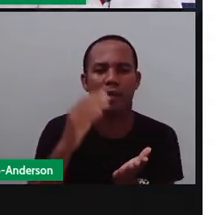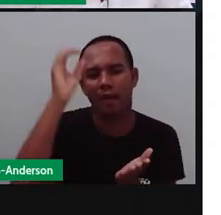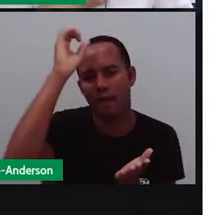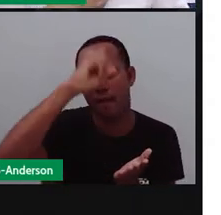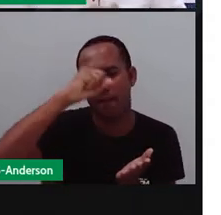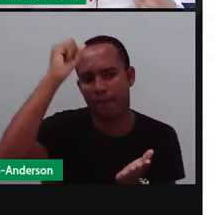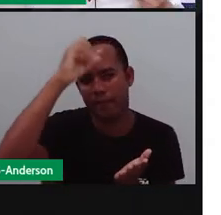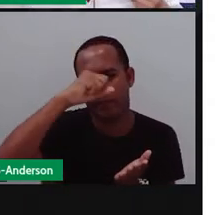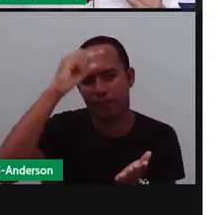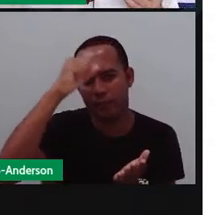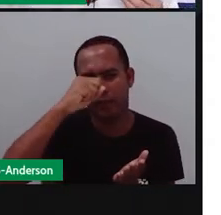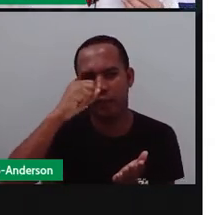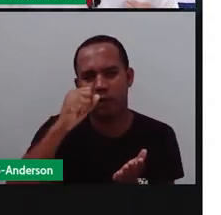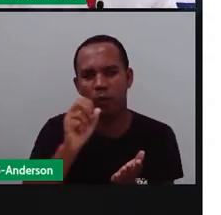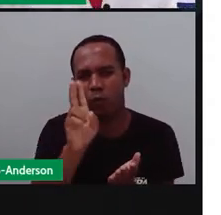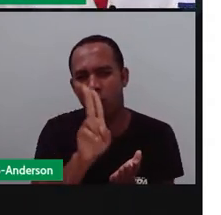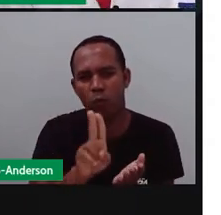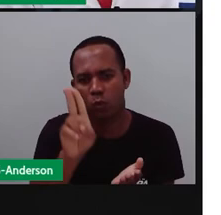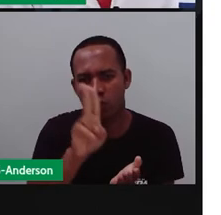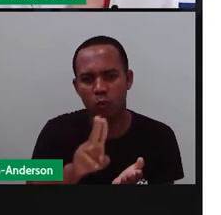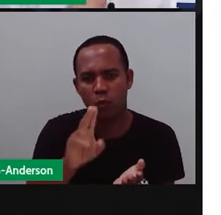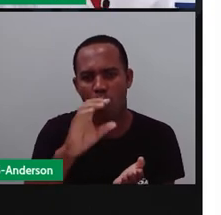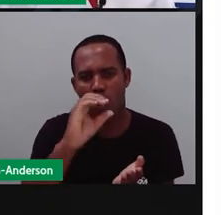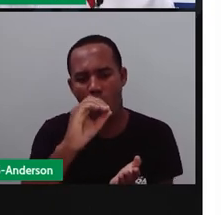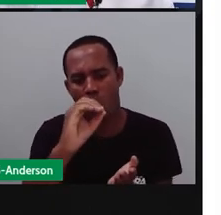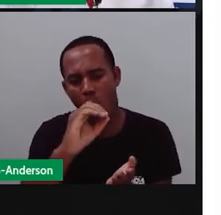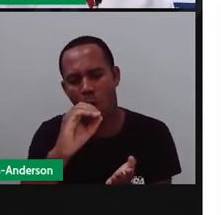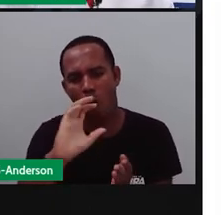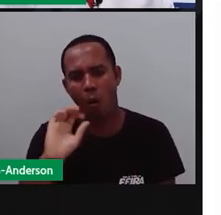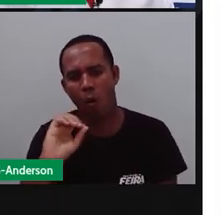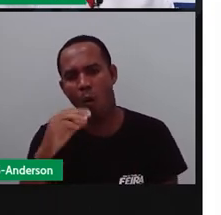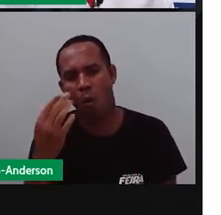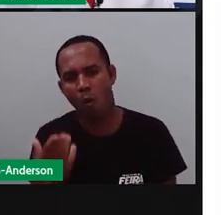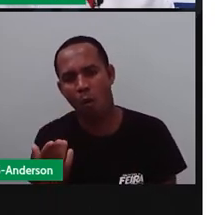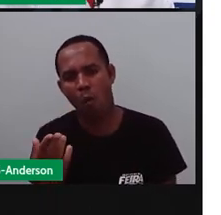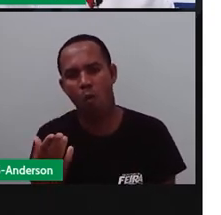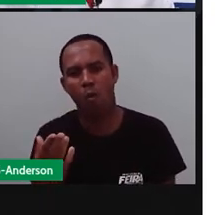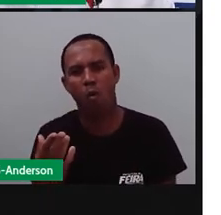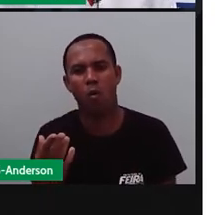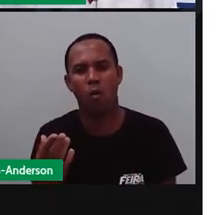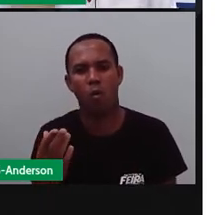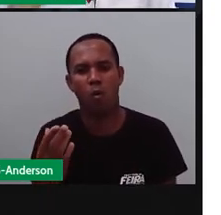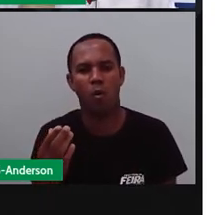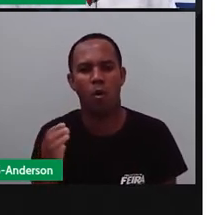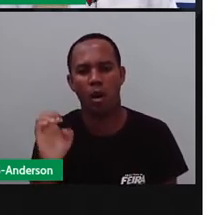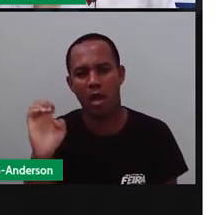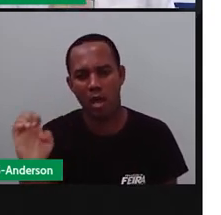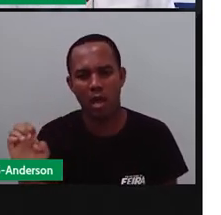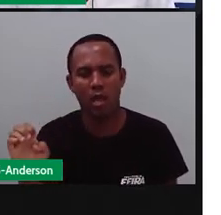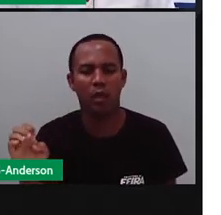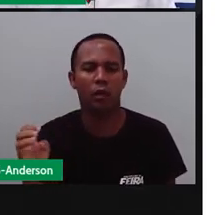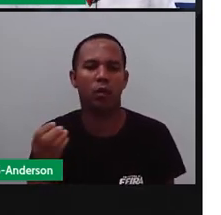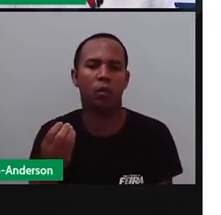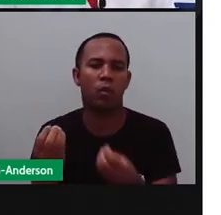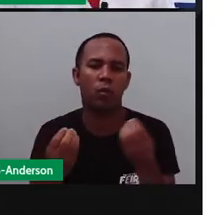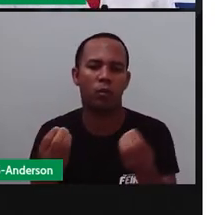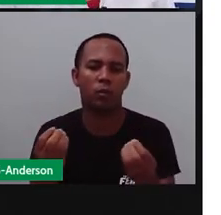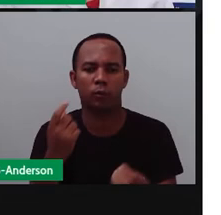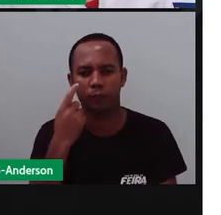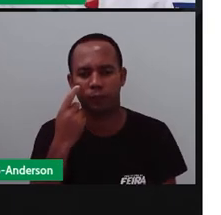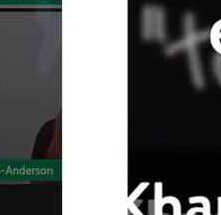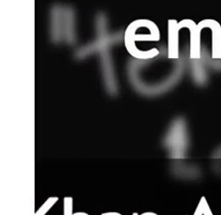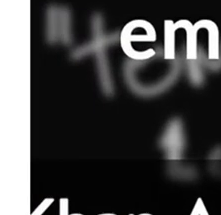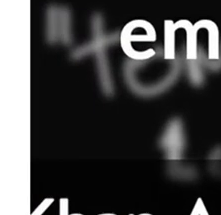quando utilizar o O ou o U no final de uma palavra, de uma sílaba, o E ou o I.